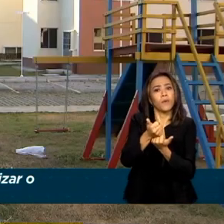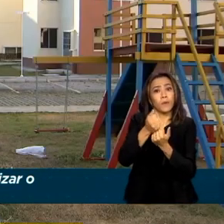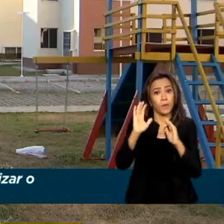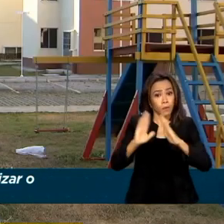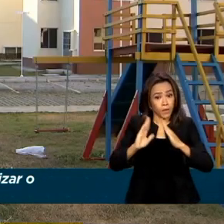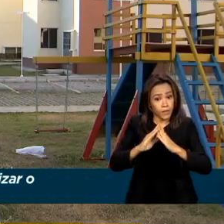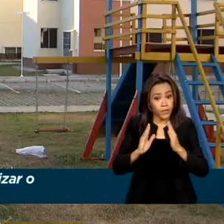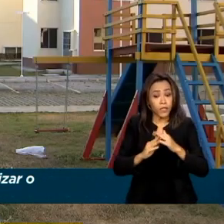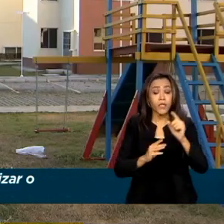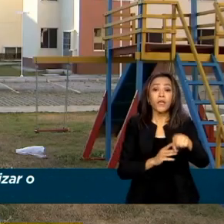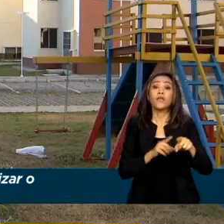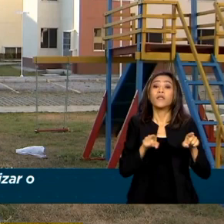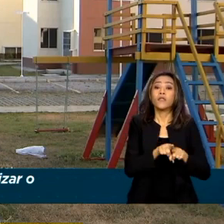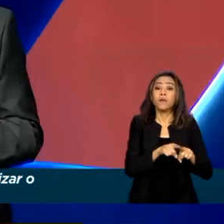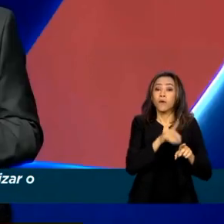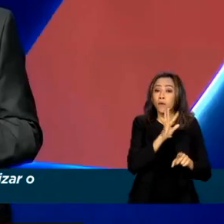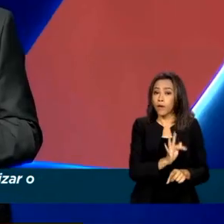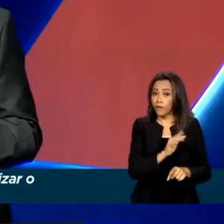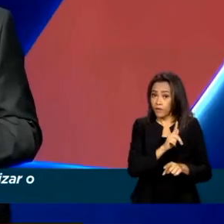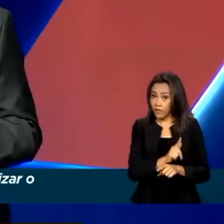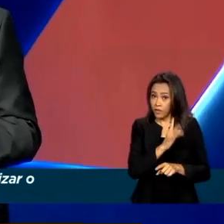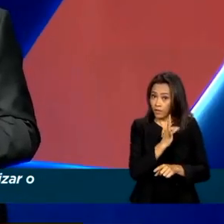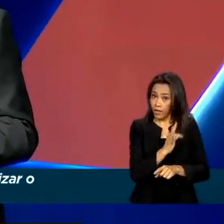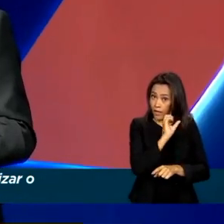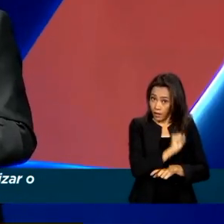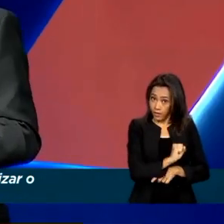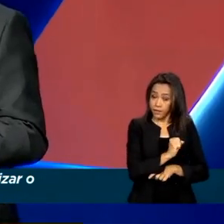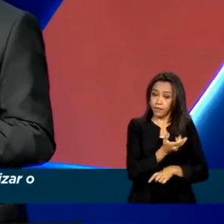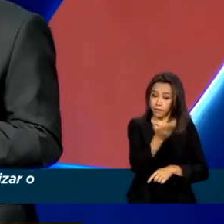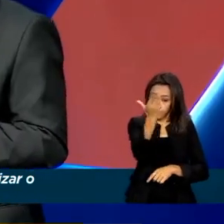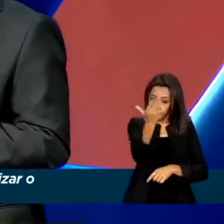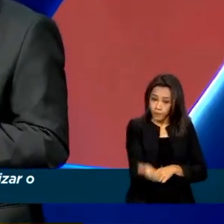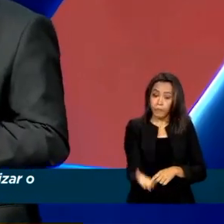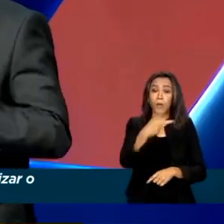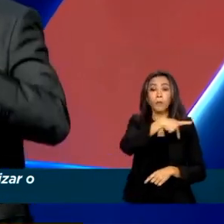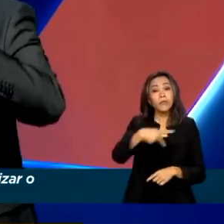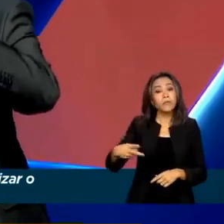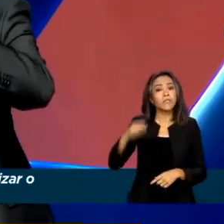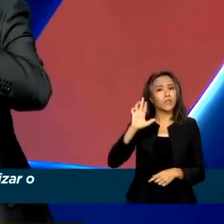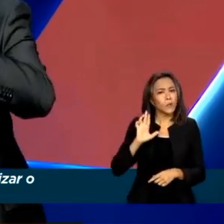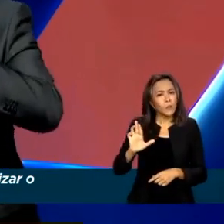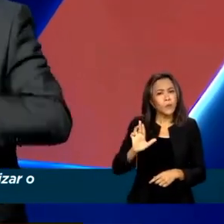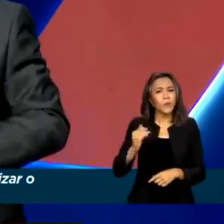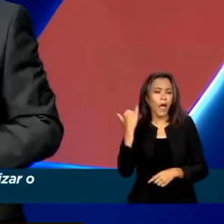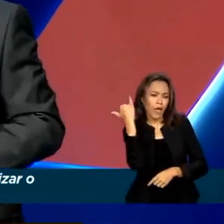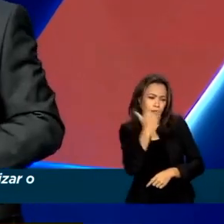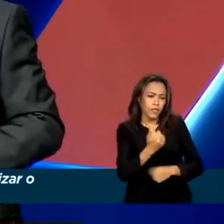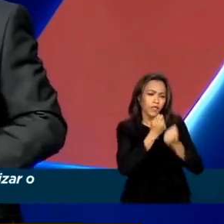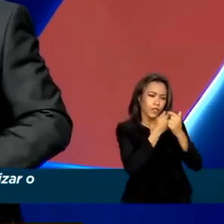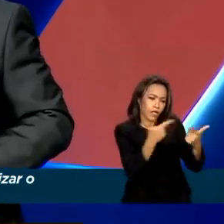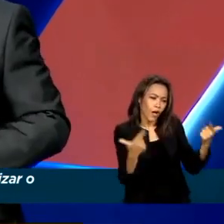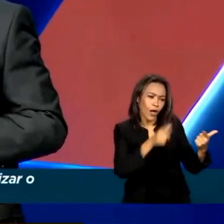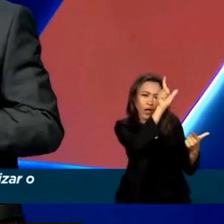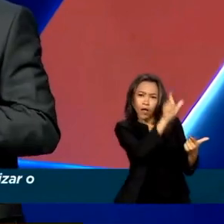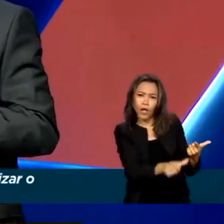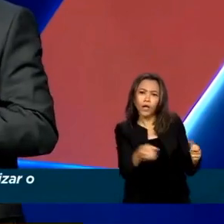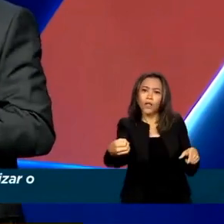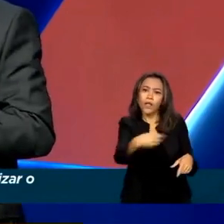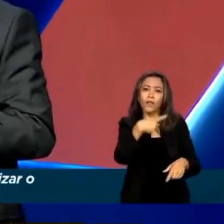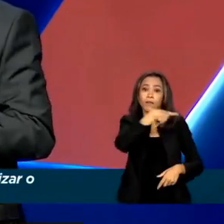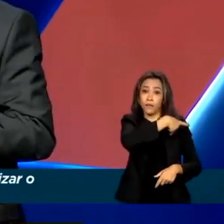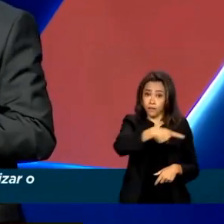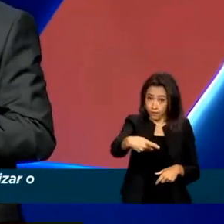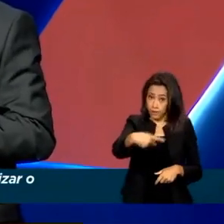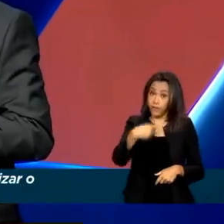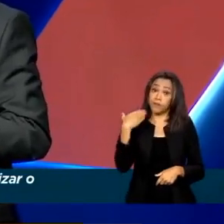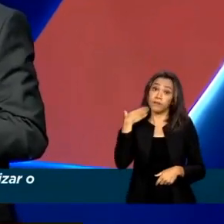do Tempo de Serviço, o FGTS. Presente na cerimônia, o presidente Lula desejou sorte à nova presidente da Caixa e